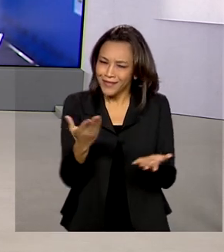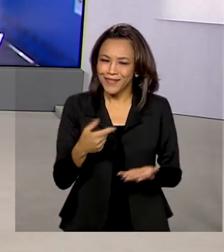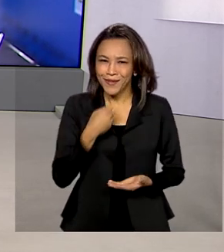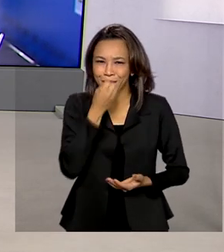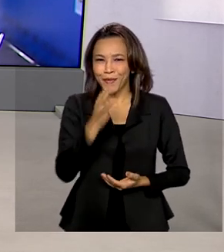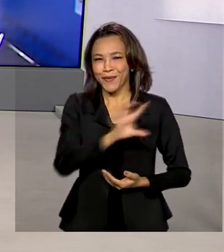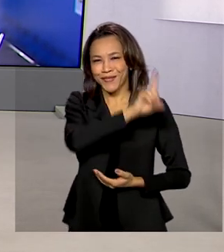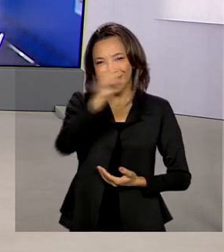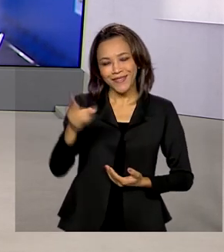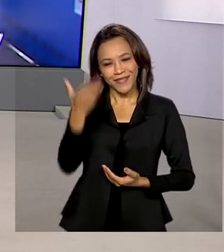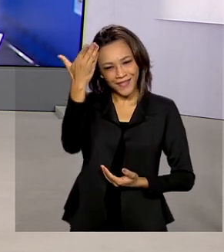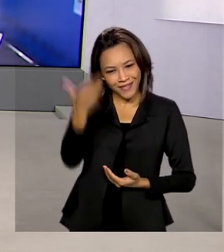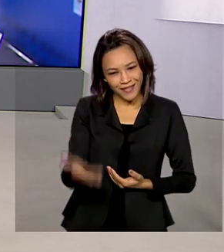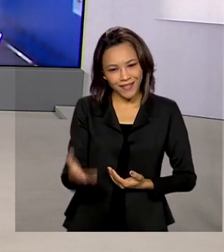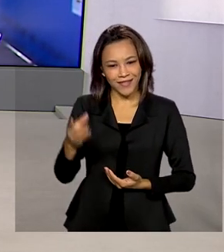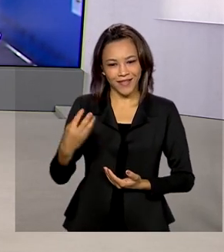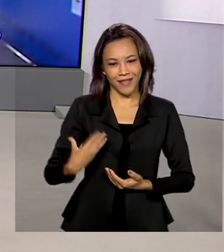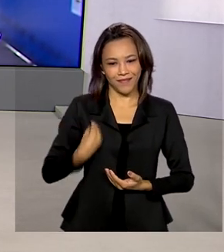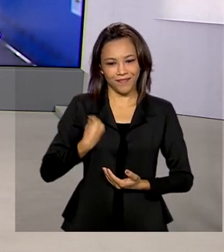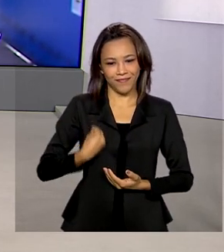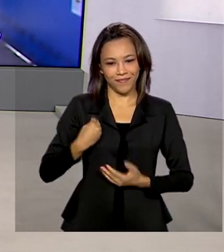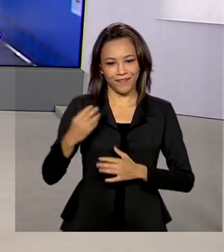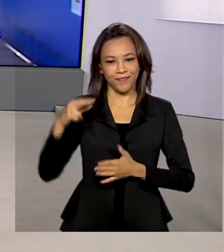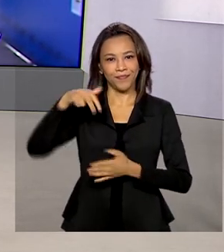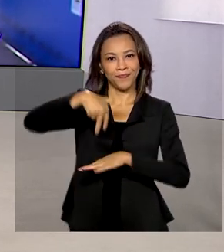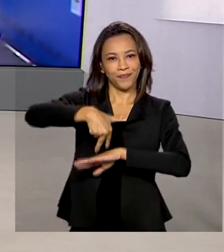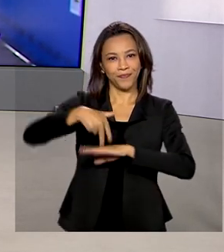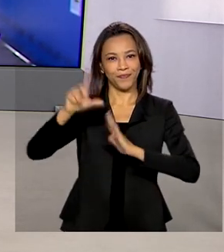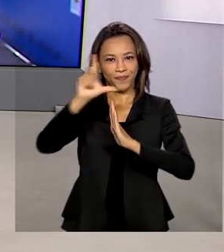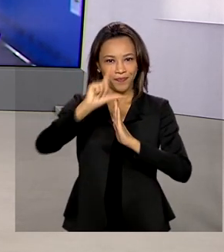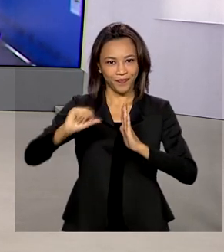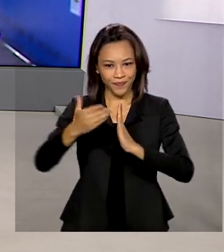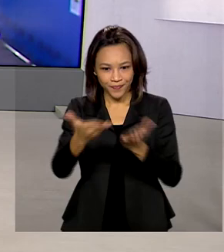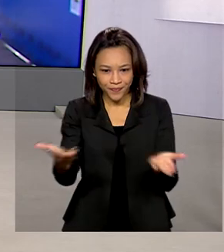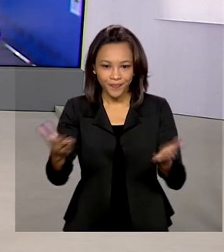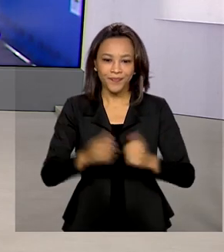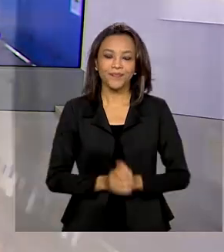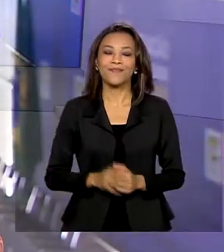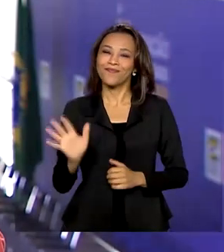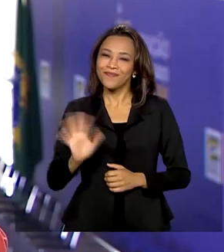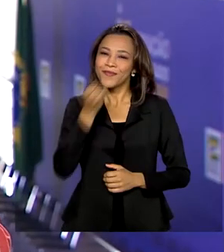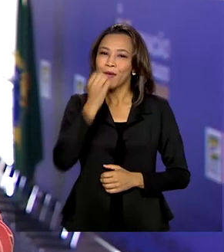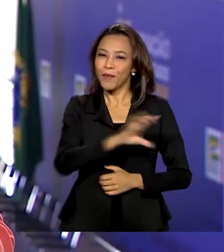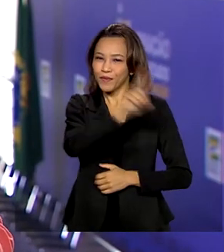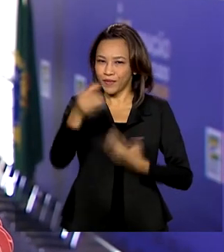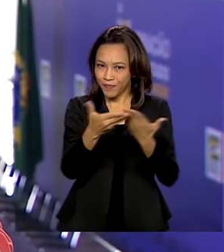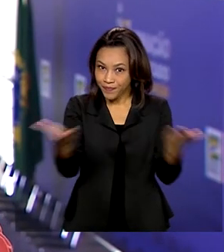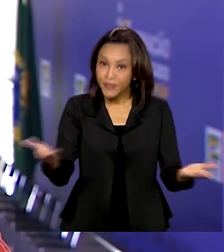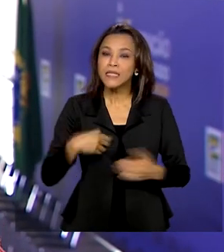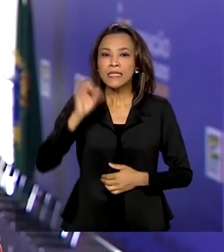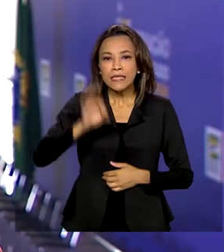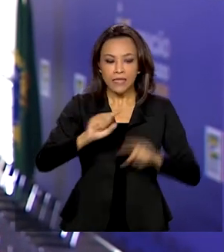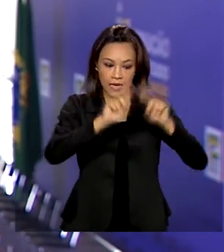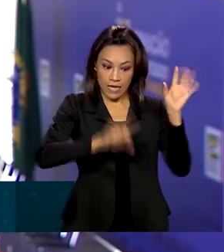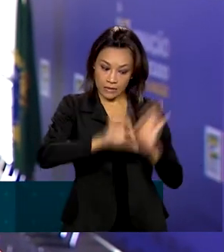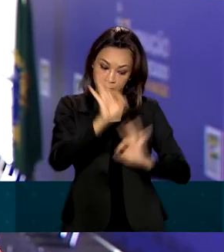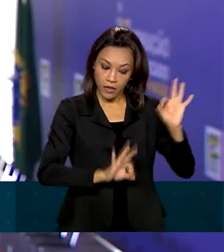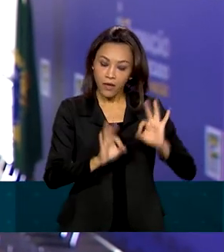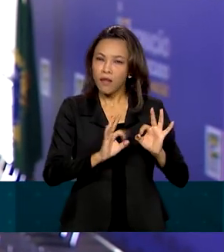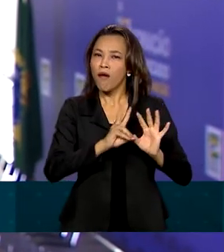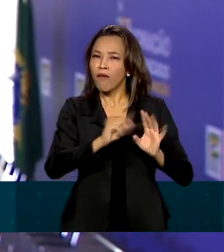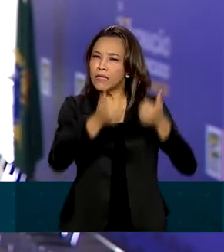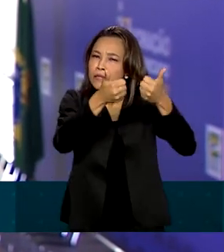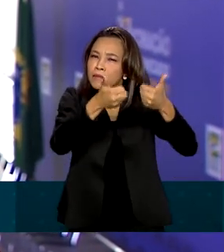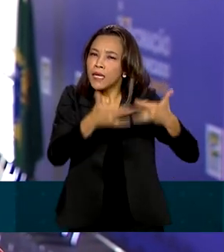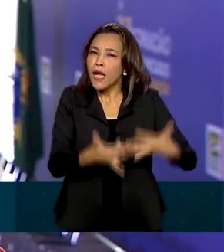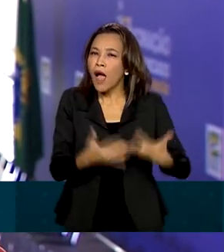você, direto do Palácio do Planalto. Oi, Renata. Bom dia para você, bom dia a todos. Olha, é isso mesmo. Esse plano vai definir como vai ser o processo